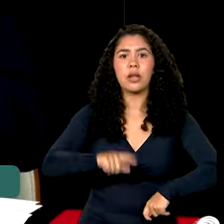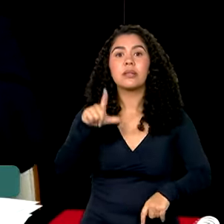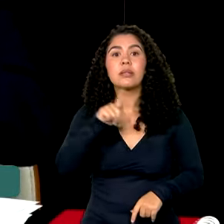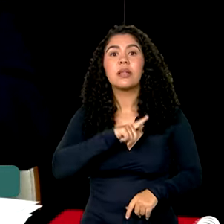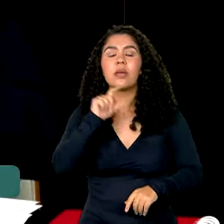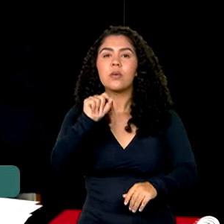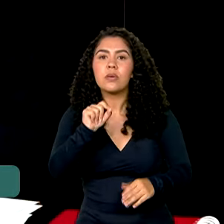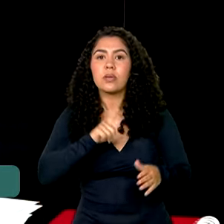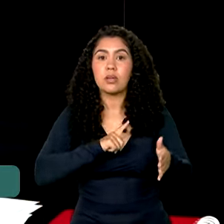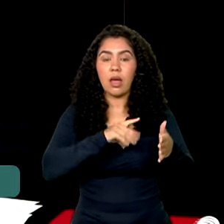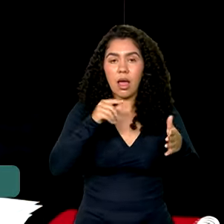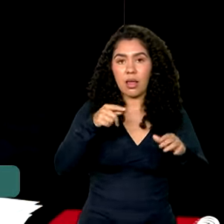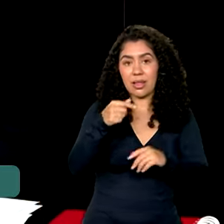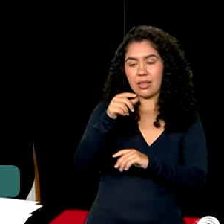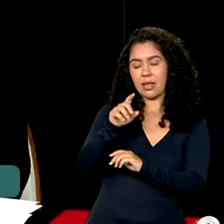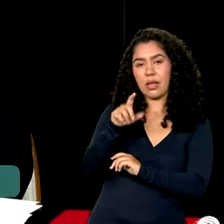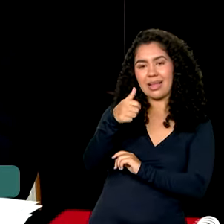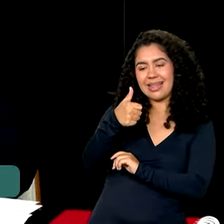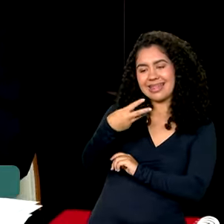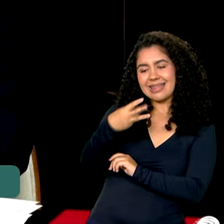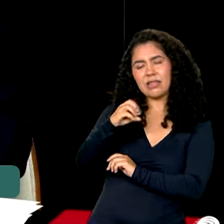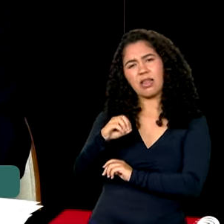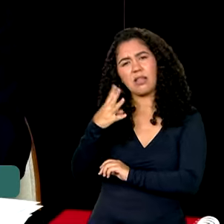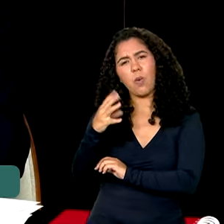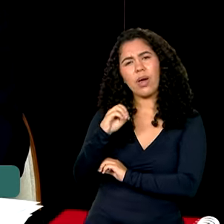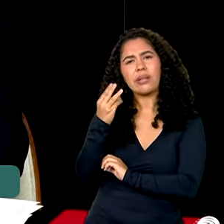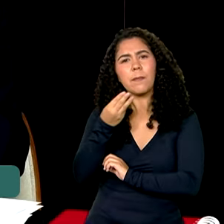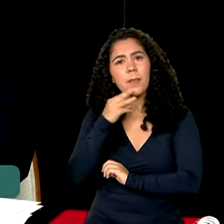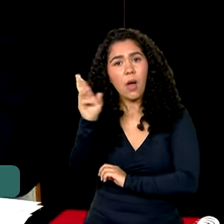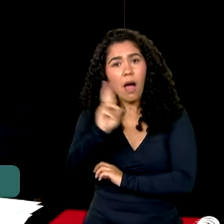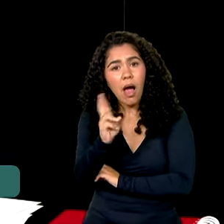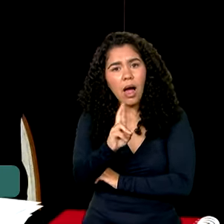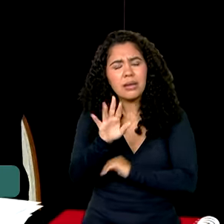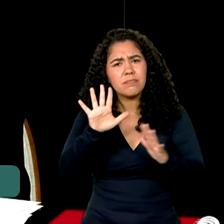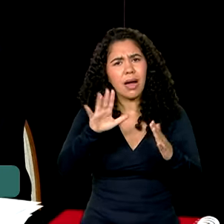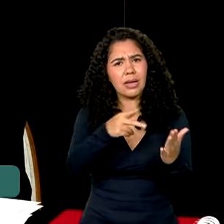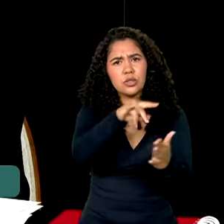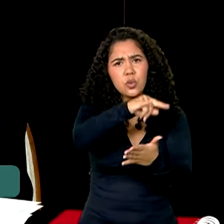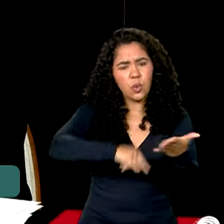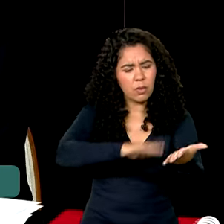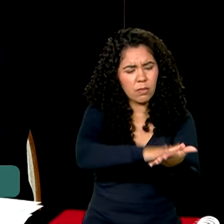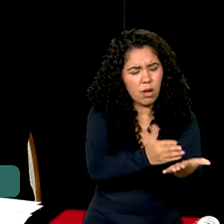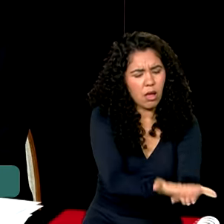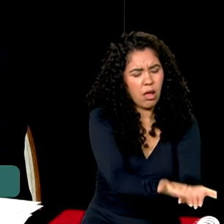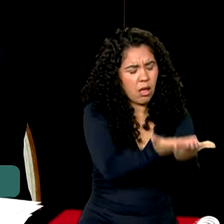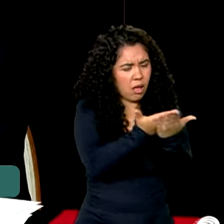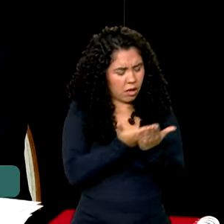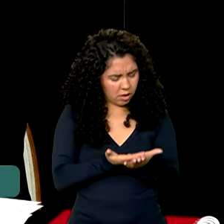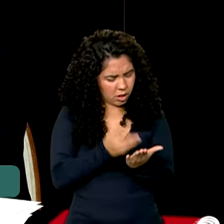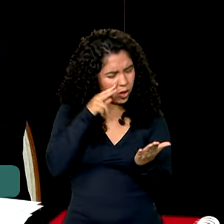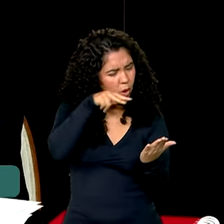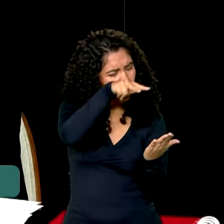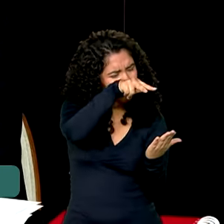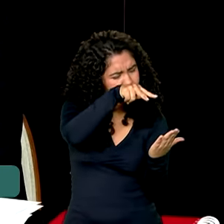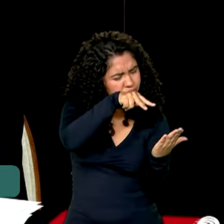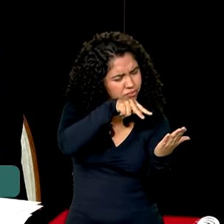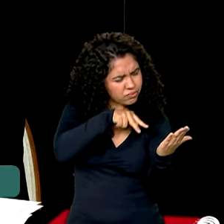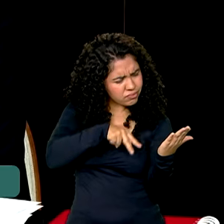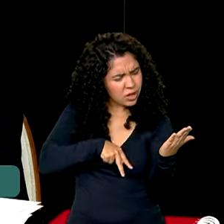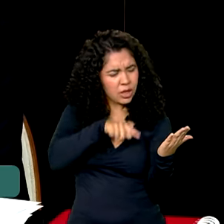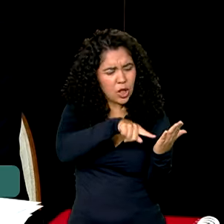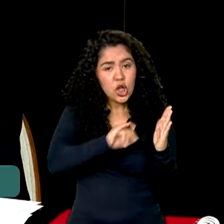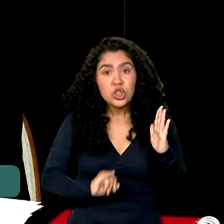de 30, de 40 bilhões de reais. Aí eu fico olhando do outro lado da folha que me apresenta, só de juros no ano passado foram